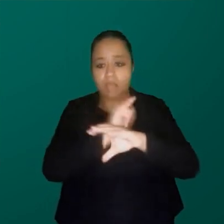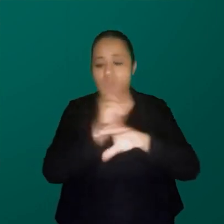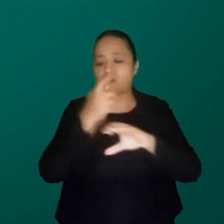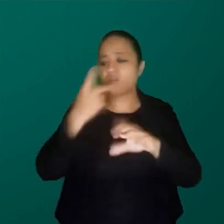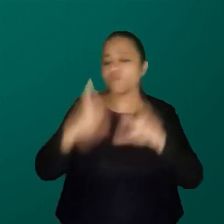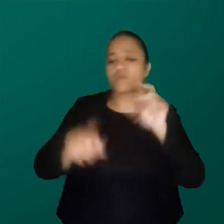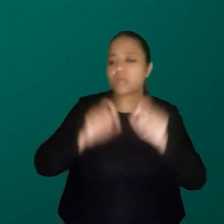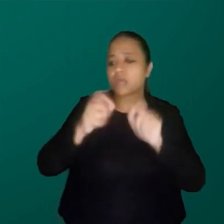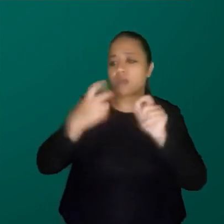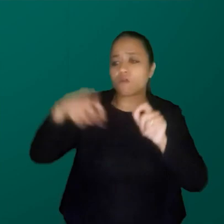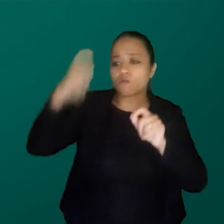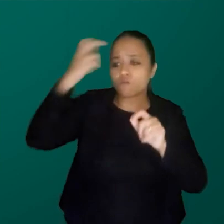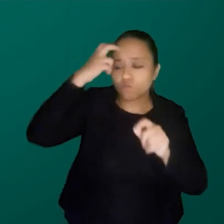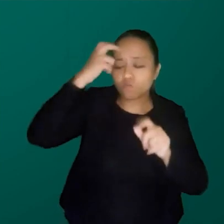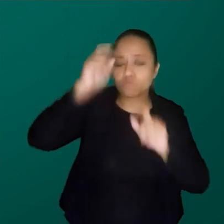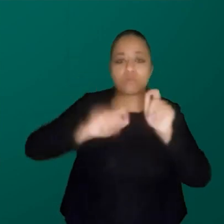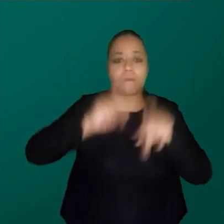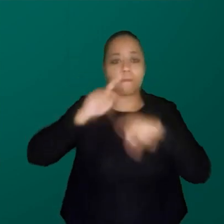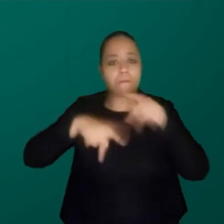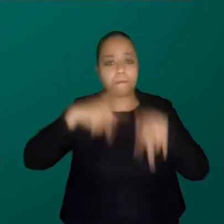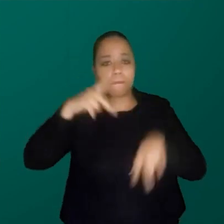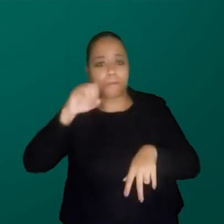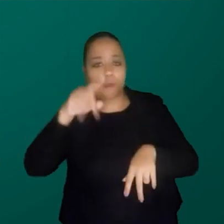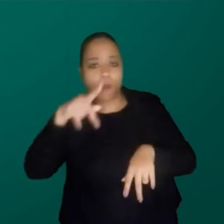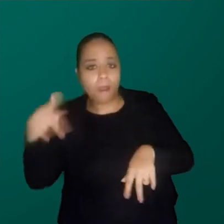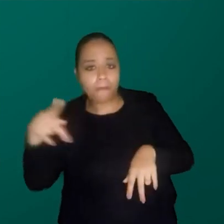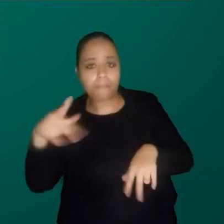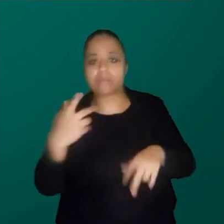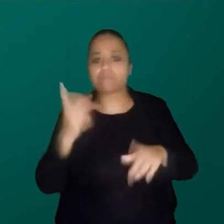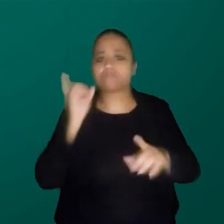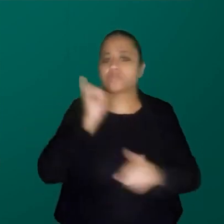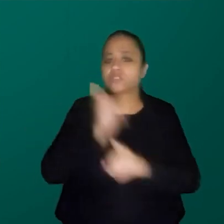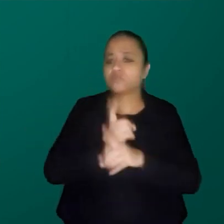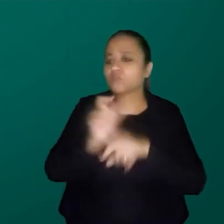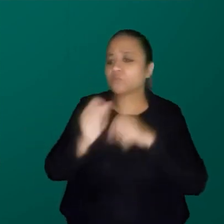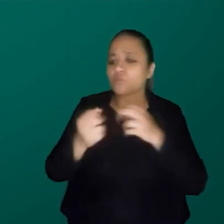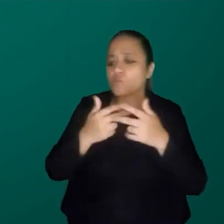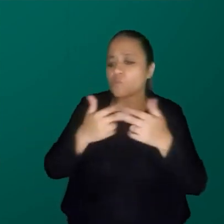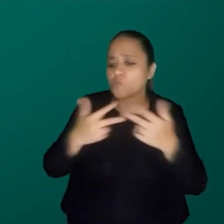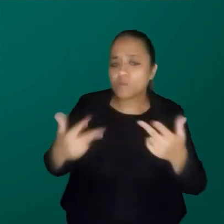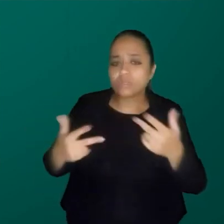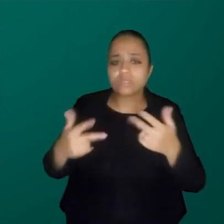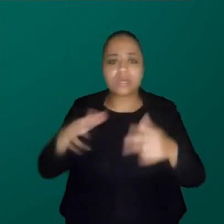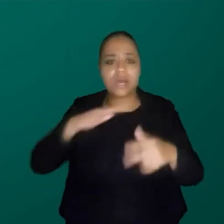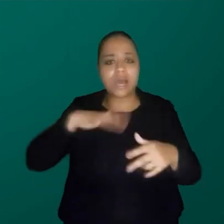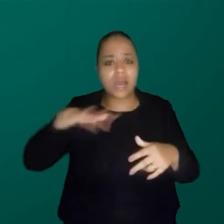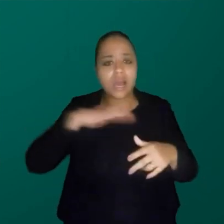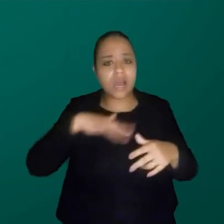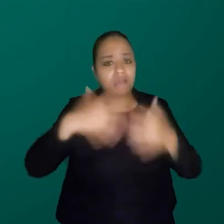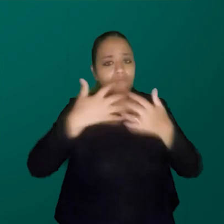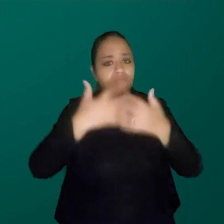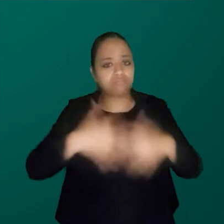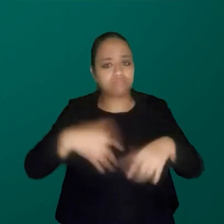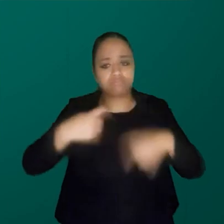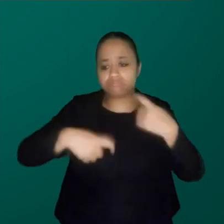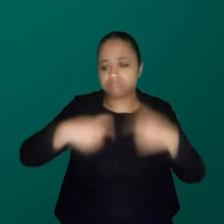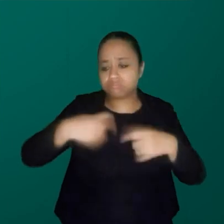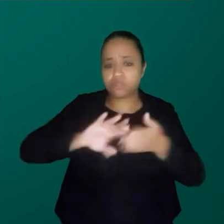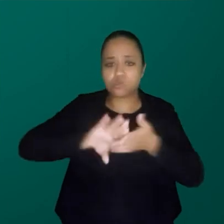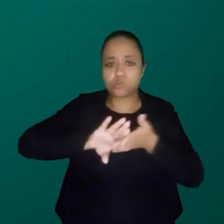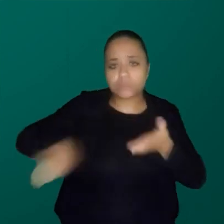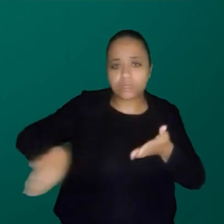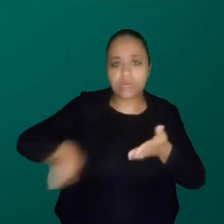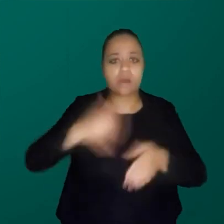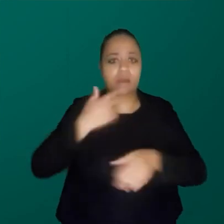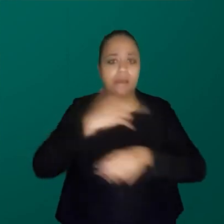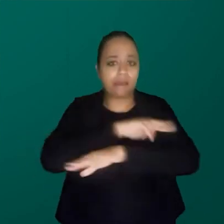cultura nerd, pensando ciência, e identificar questões gravíssimas ali relacionadas a sexismo, racismo, exclusão, e de